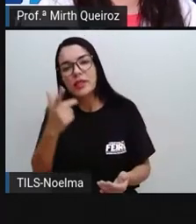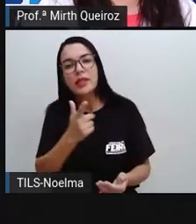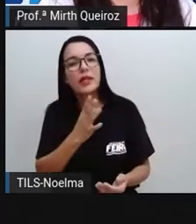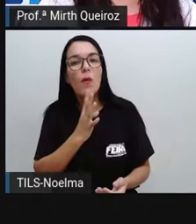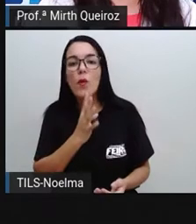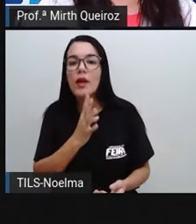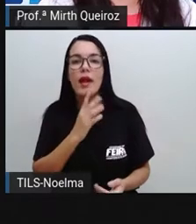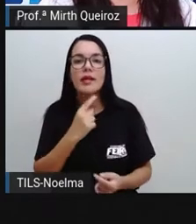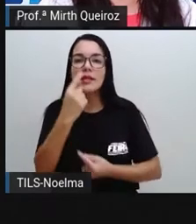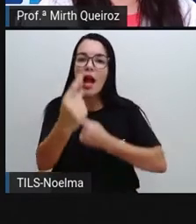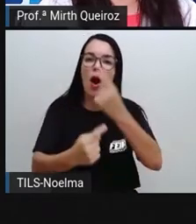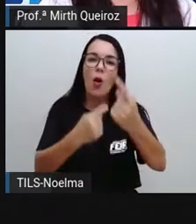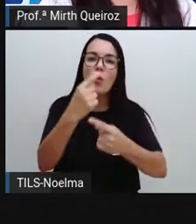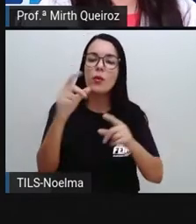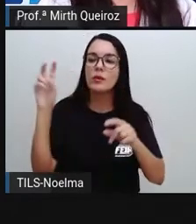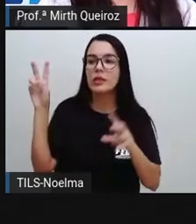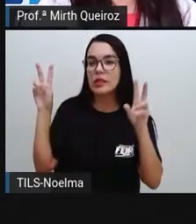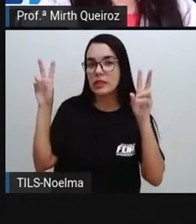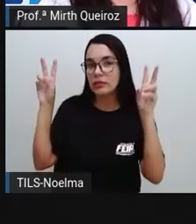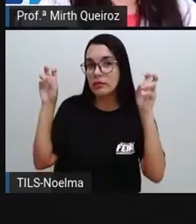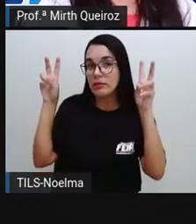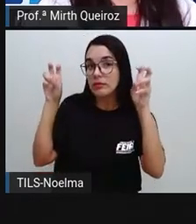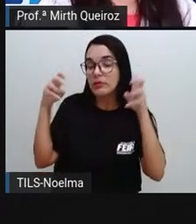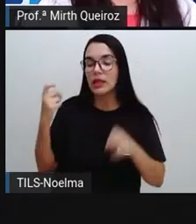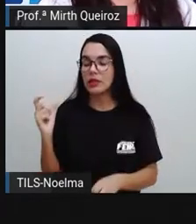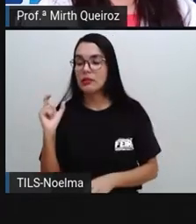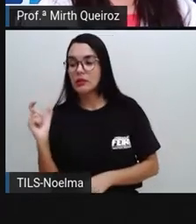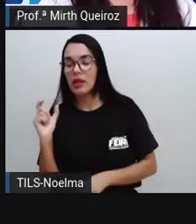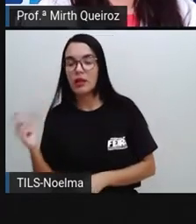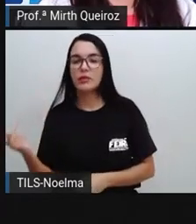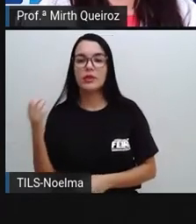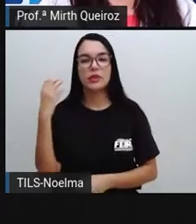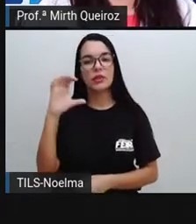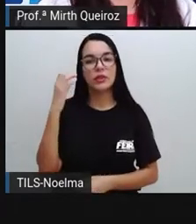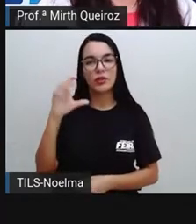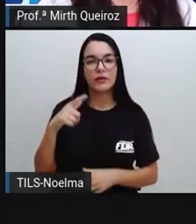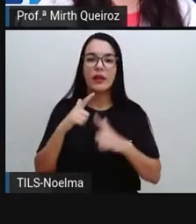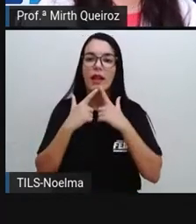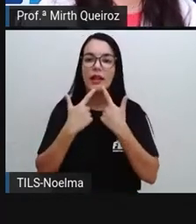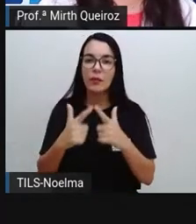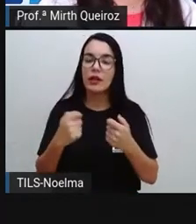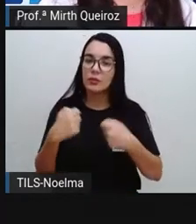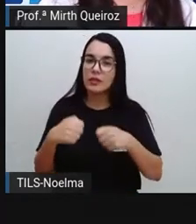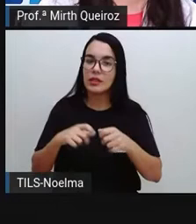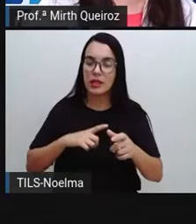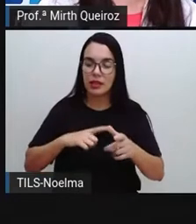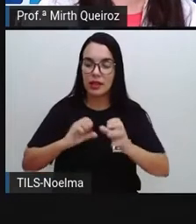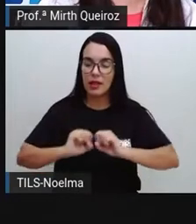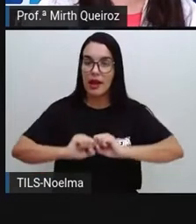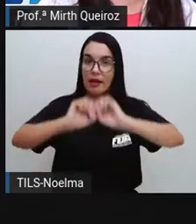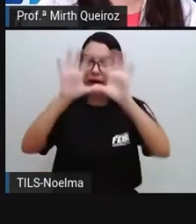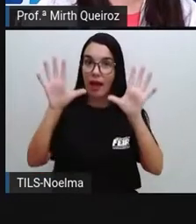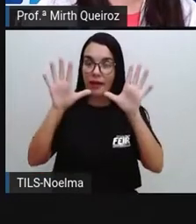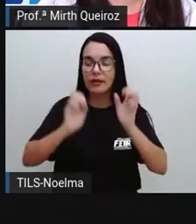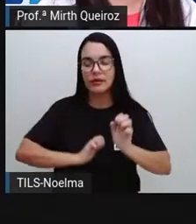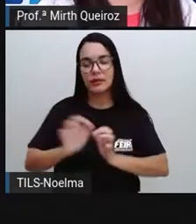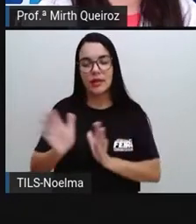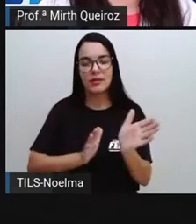científicos, por isso tem que ter uma linguagem mais simples, uma linguagem mais acessível. Lembrando que não é um texto